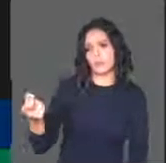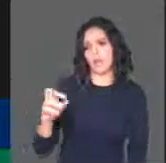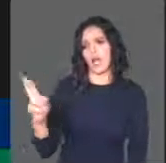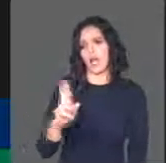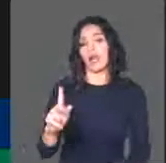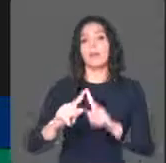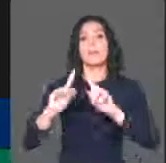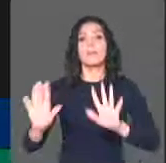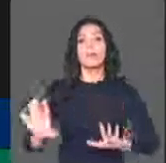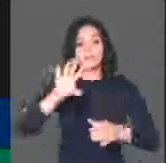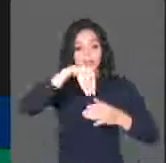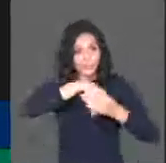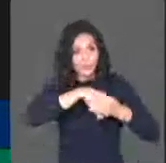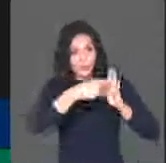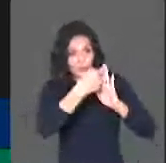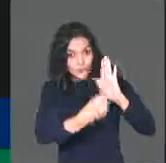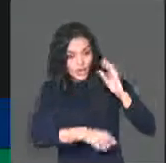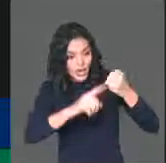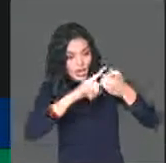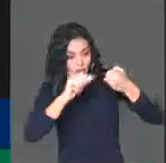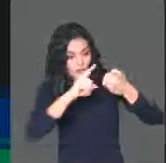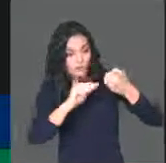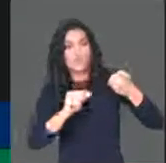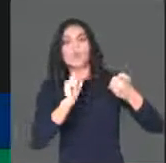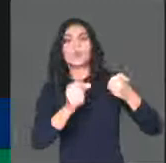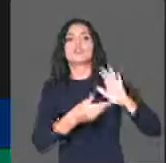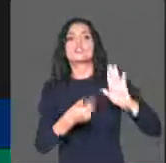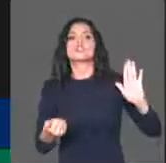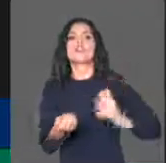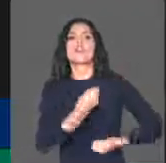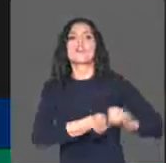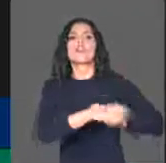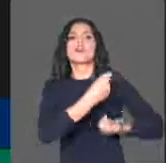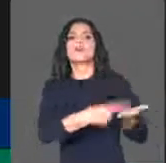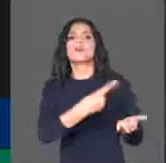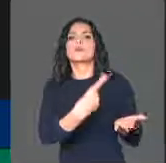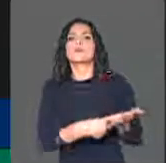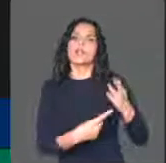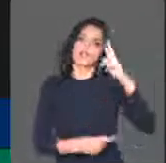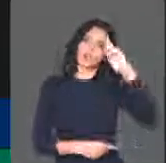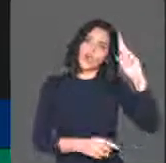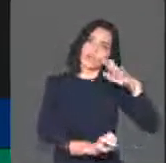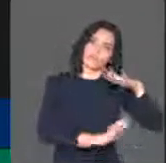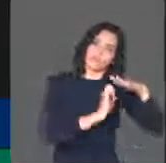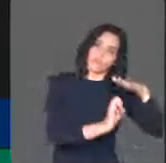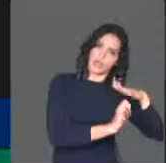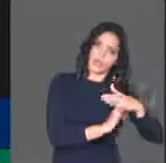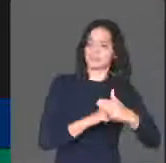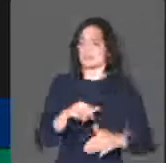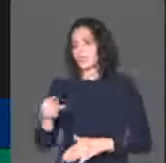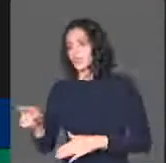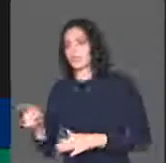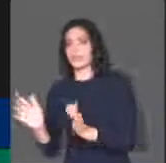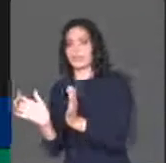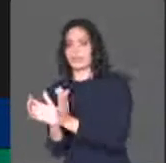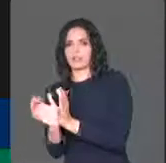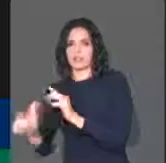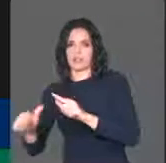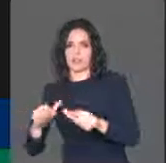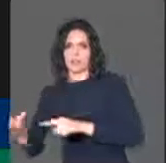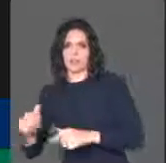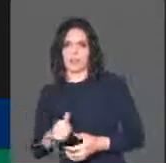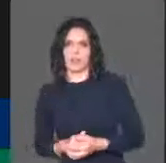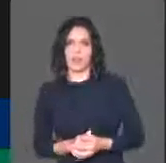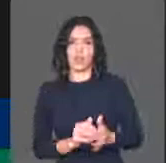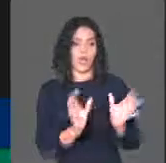dos artigos você tira da negociação coletiva para uma negociação de